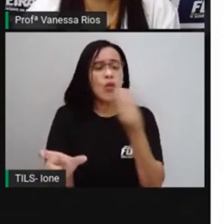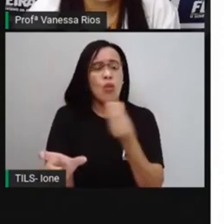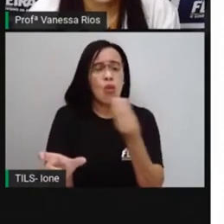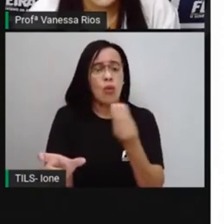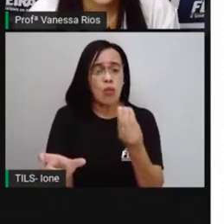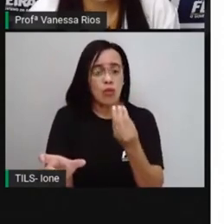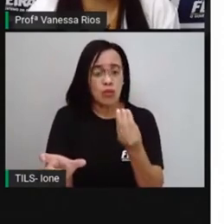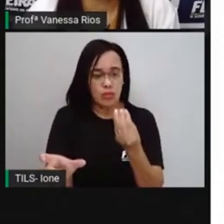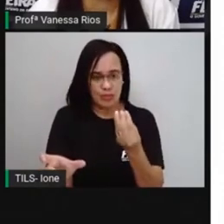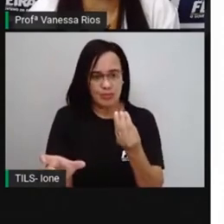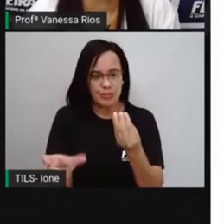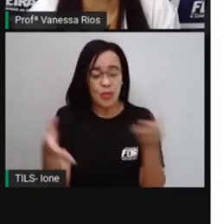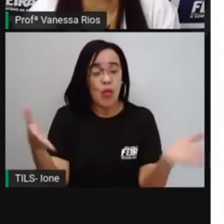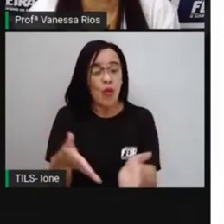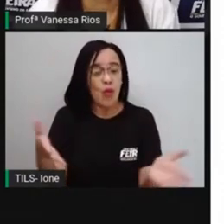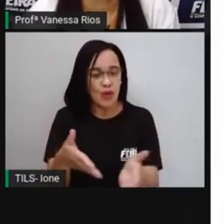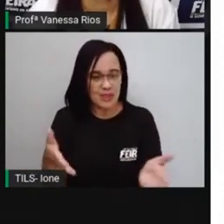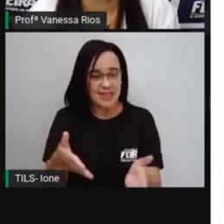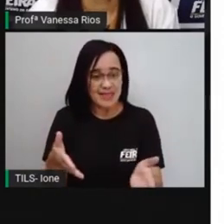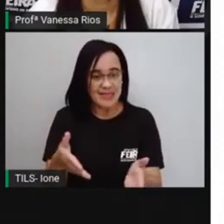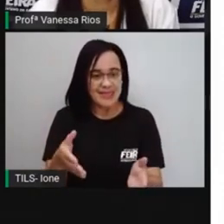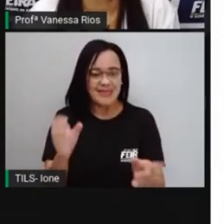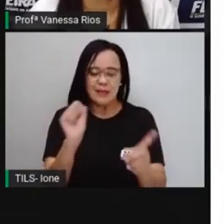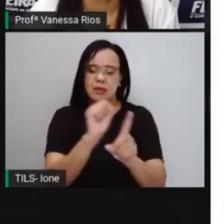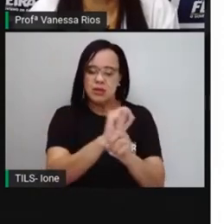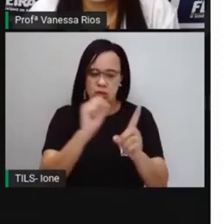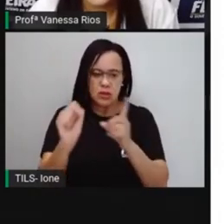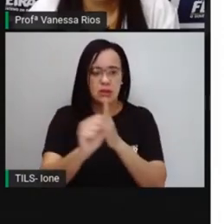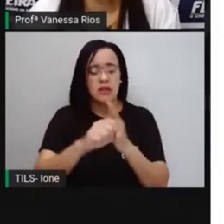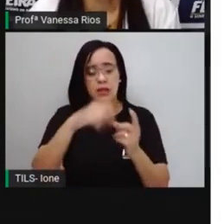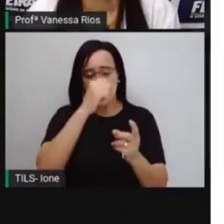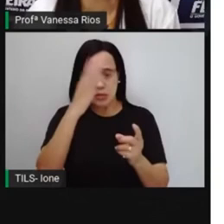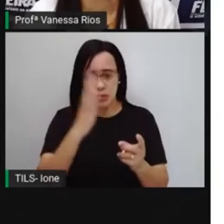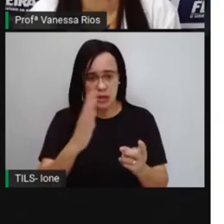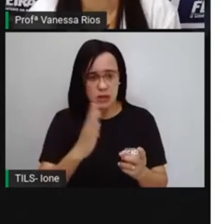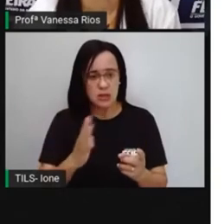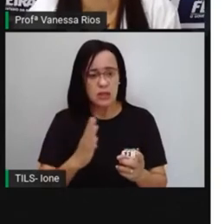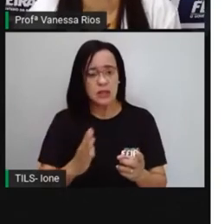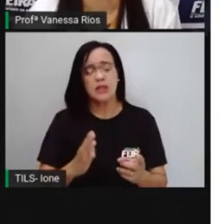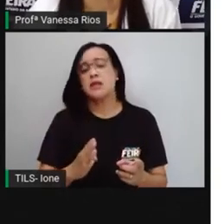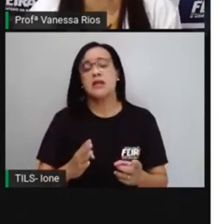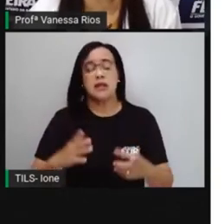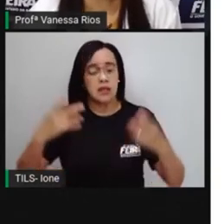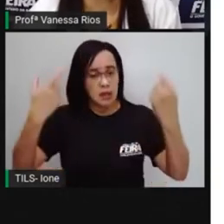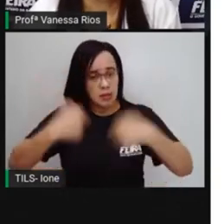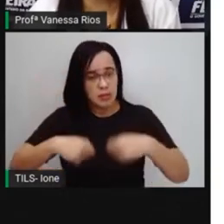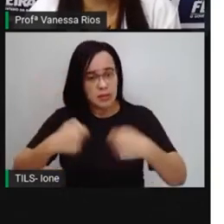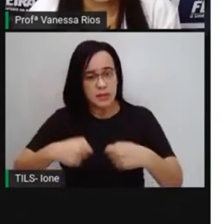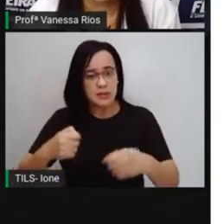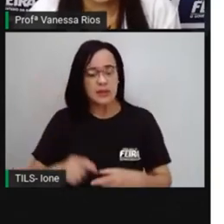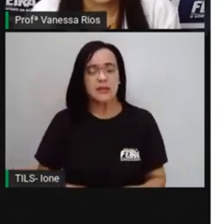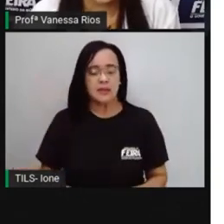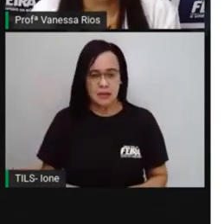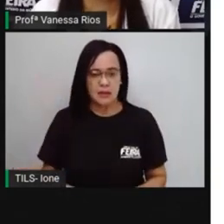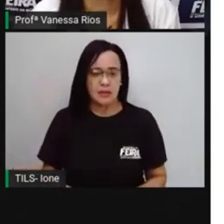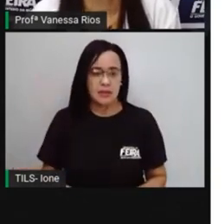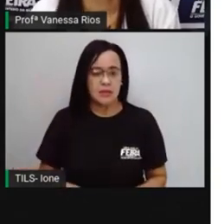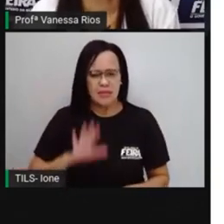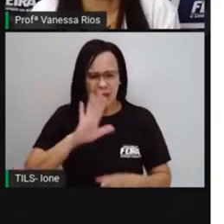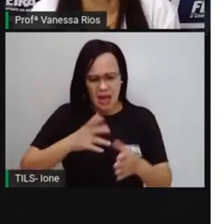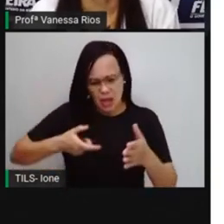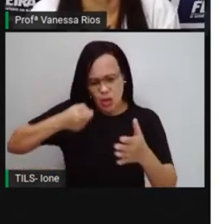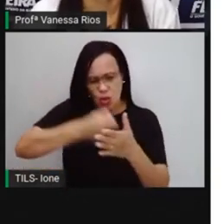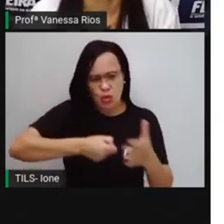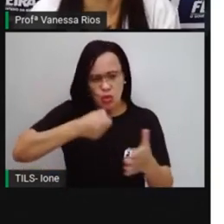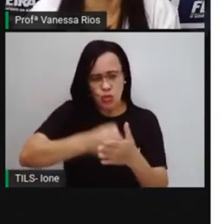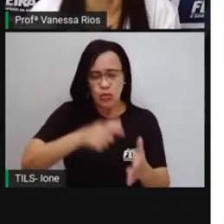terminar, né? Esse conteúdo falando que a luta não tem que ser só de quem tem aí a pele preta, a pele negra,